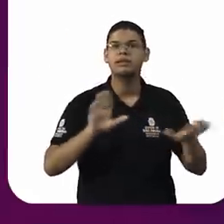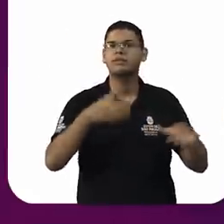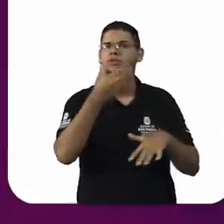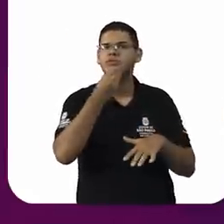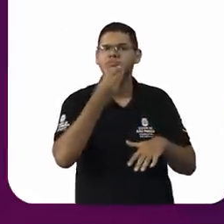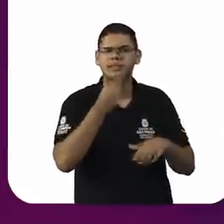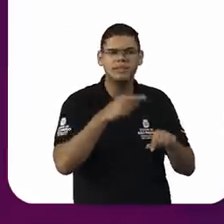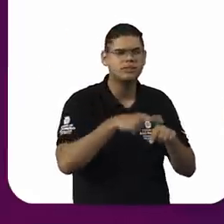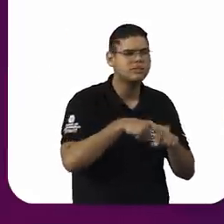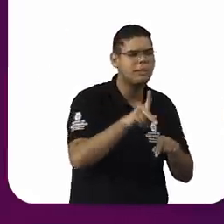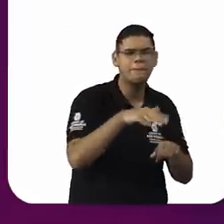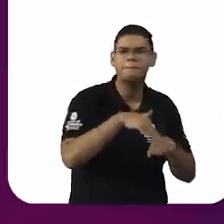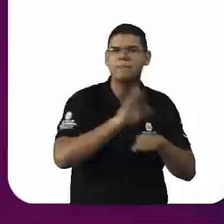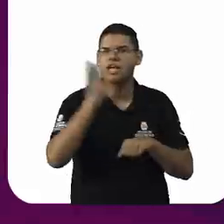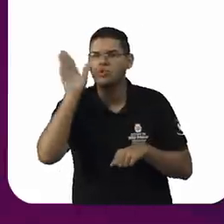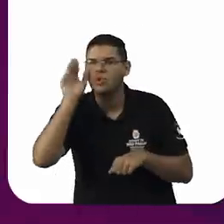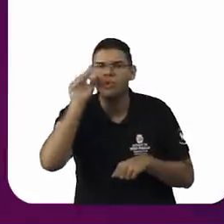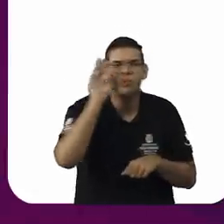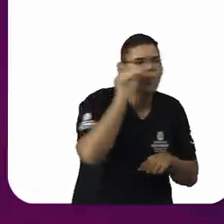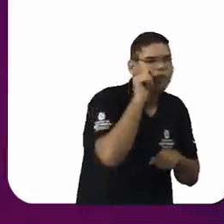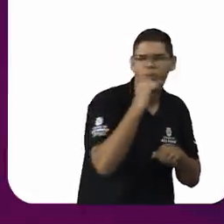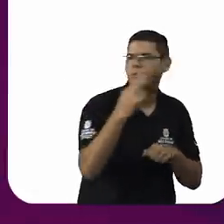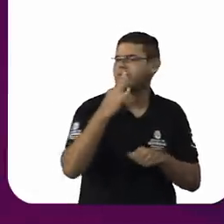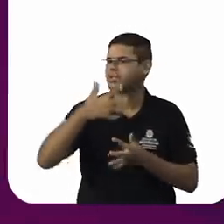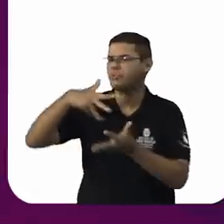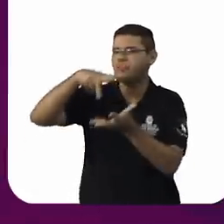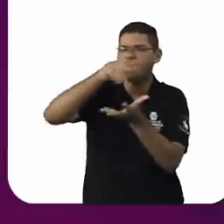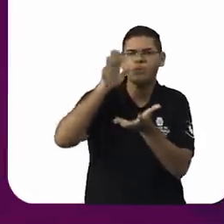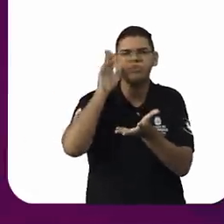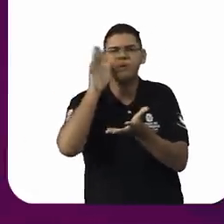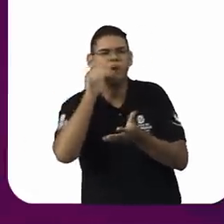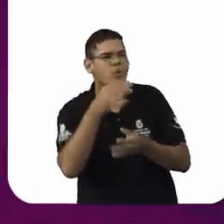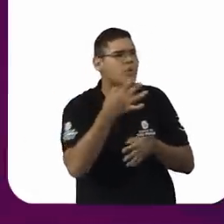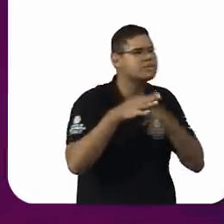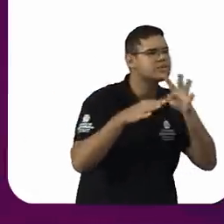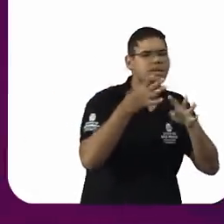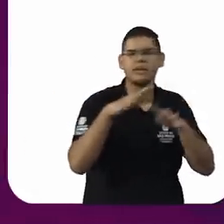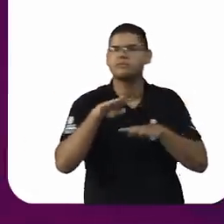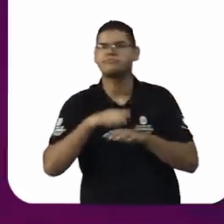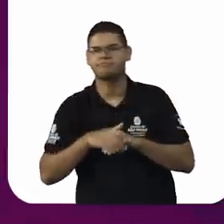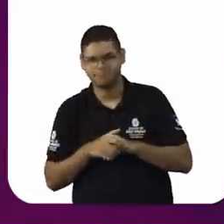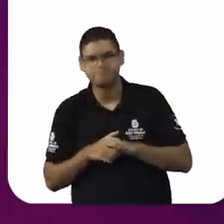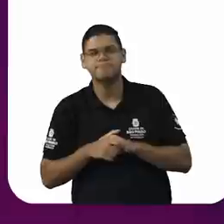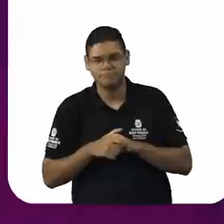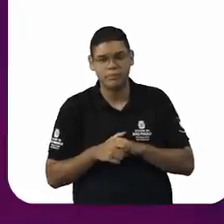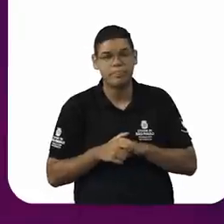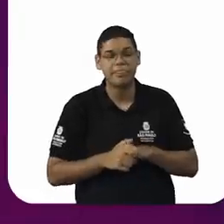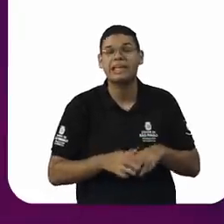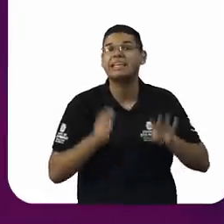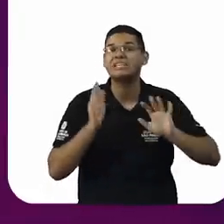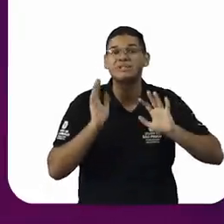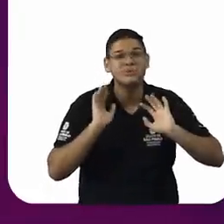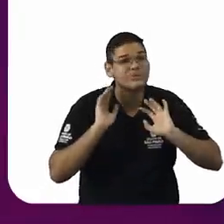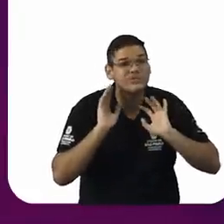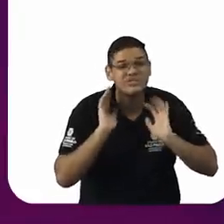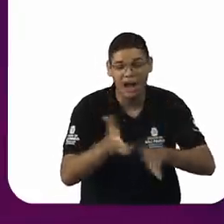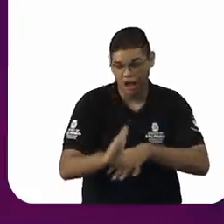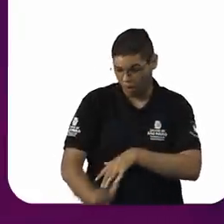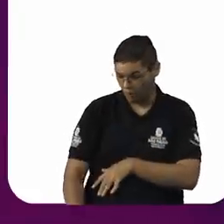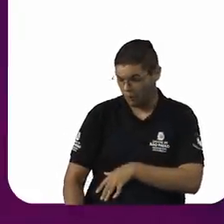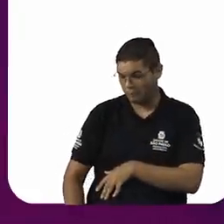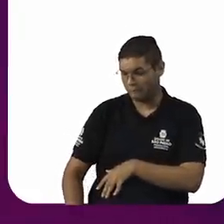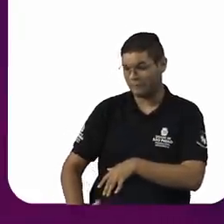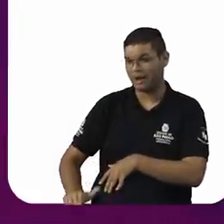protagonistas da sua história. Isso, já desde muito pequenos, gera um desequilíbrio